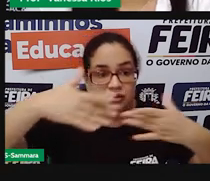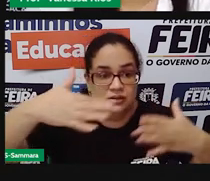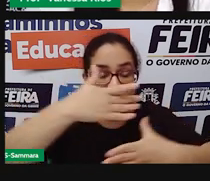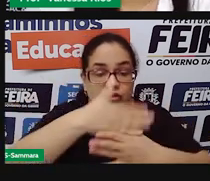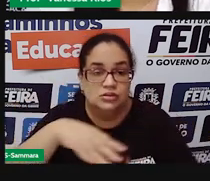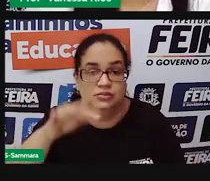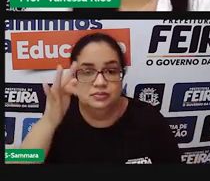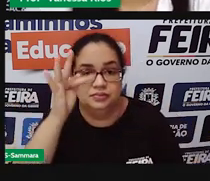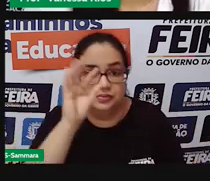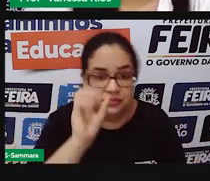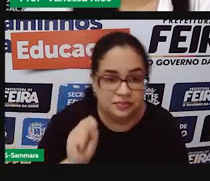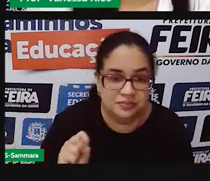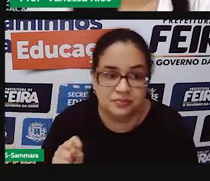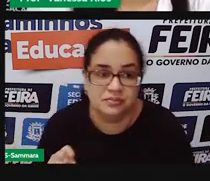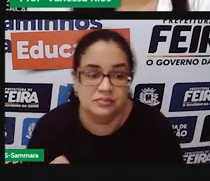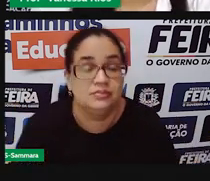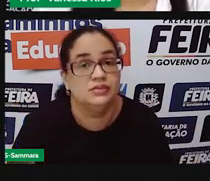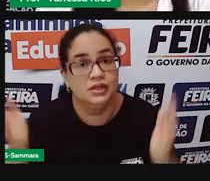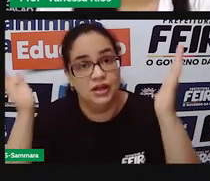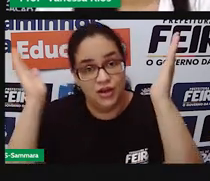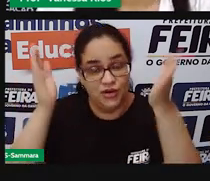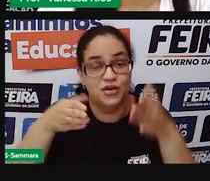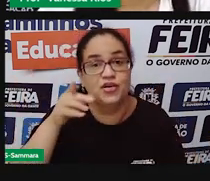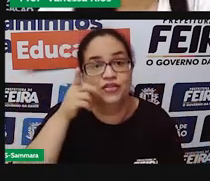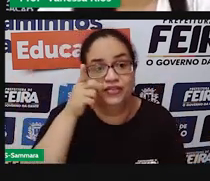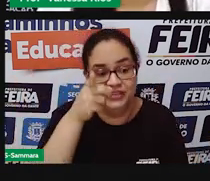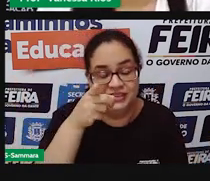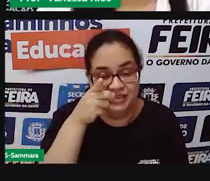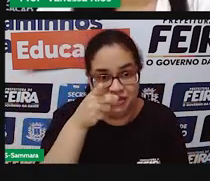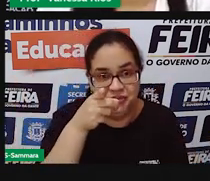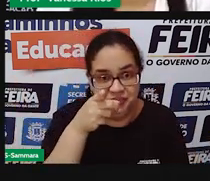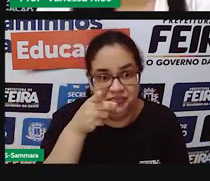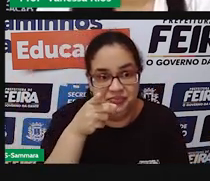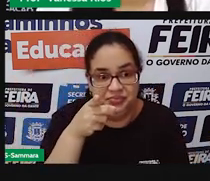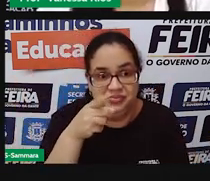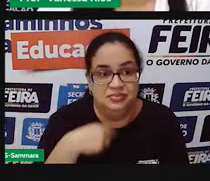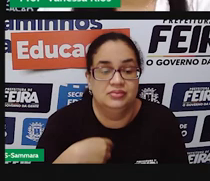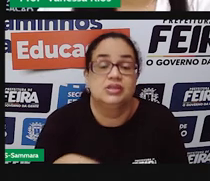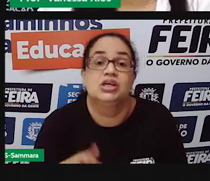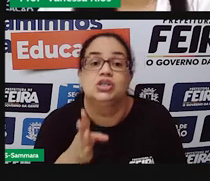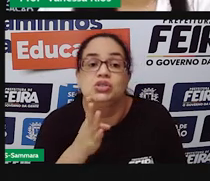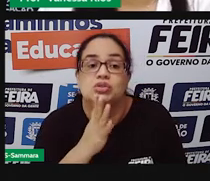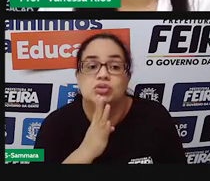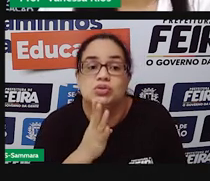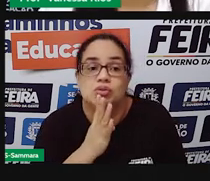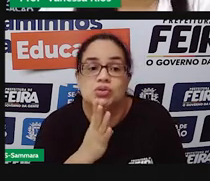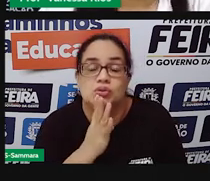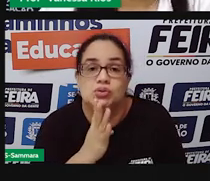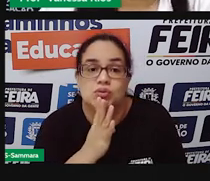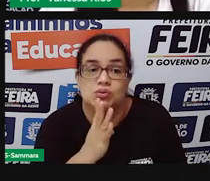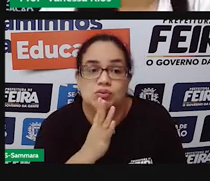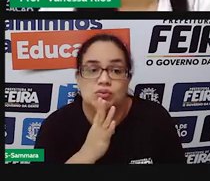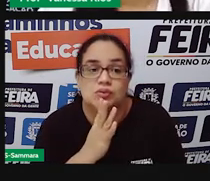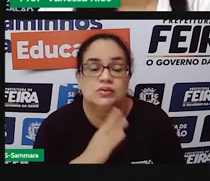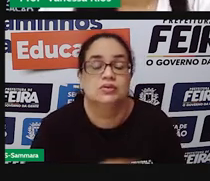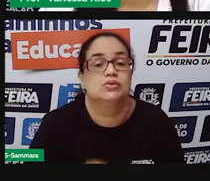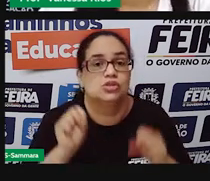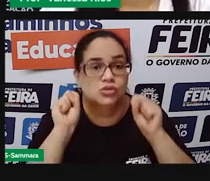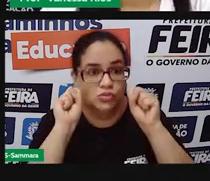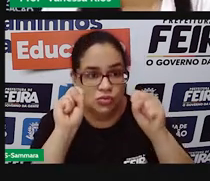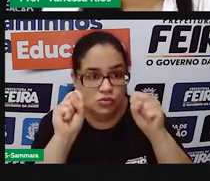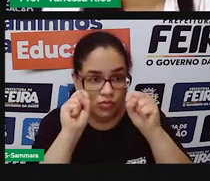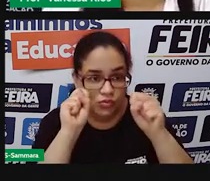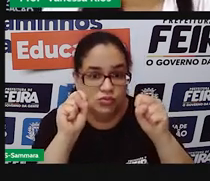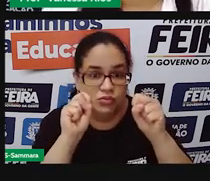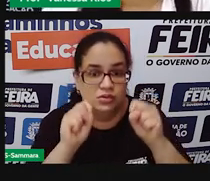Santana e aí agora é com você já conhece aí toda a questão né dos poderes que